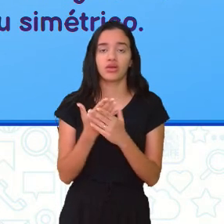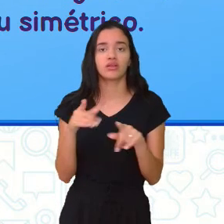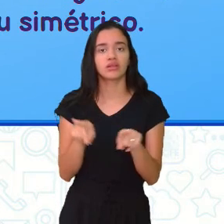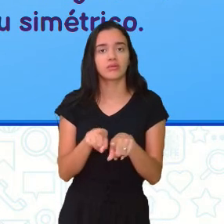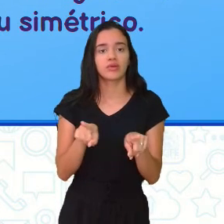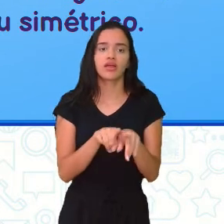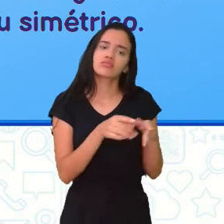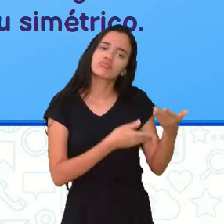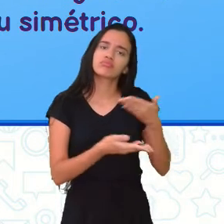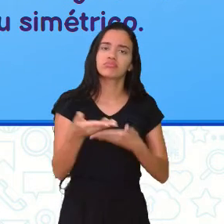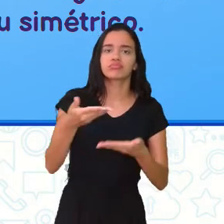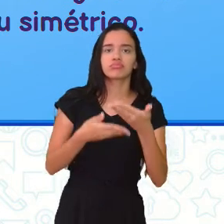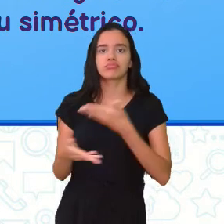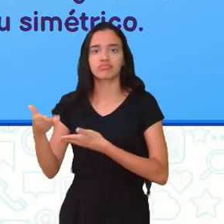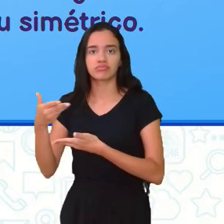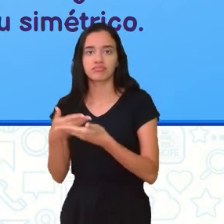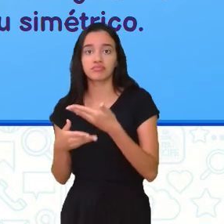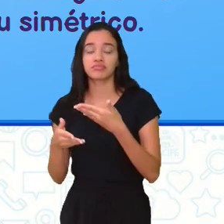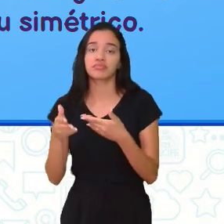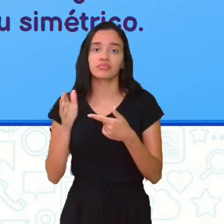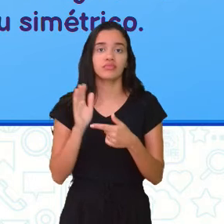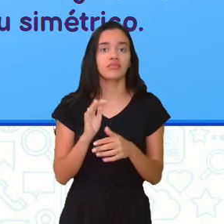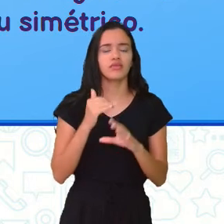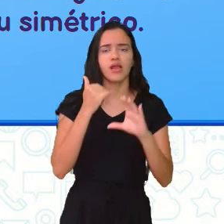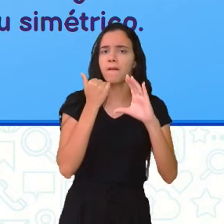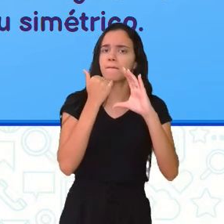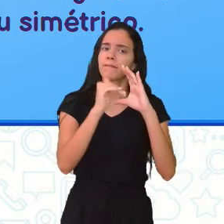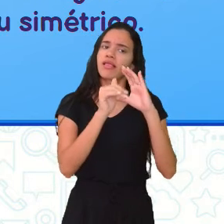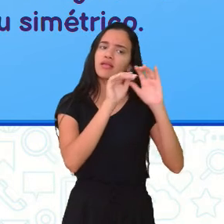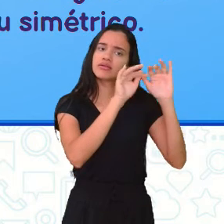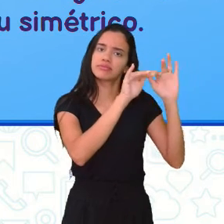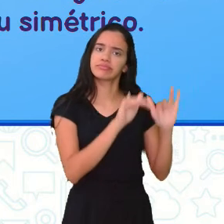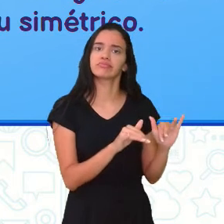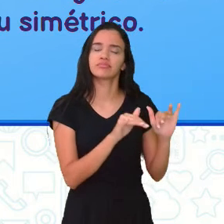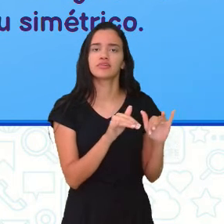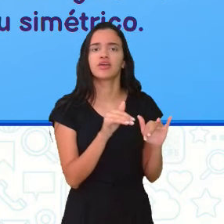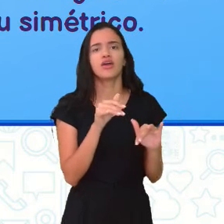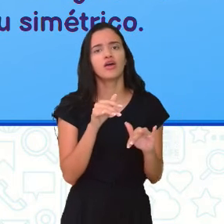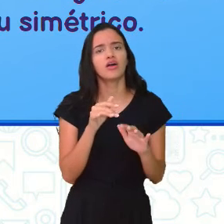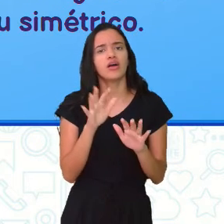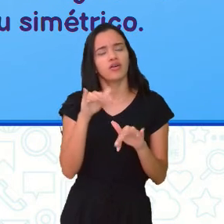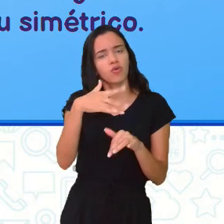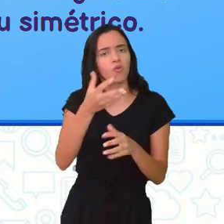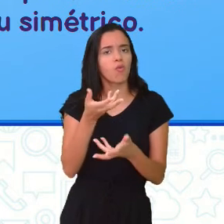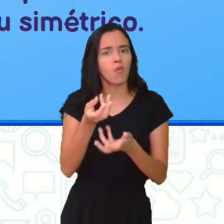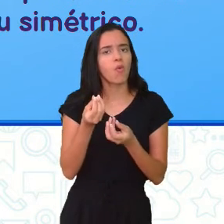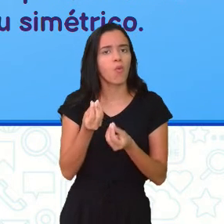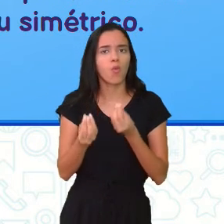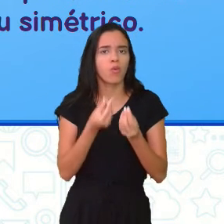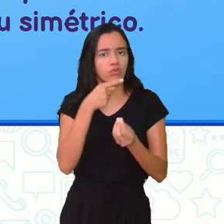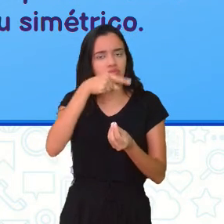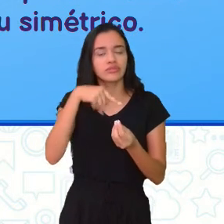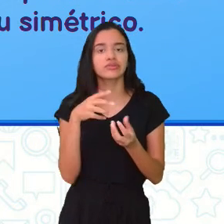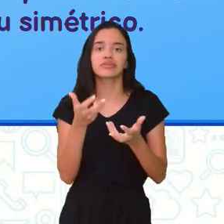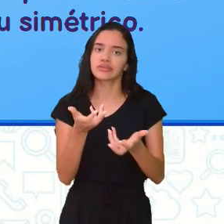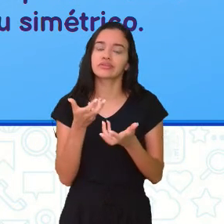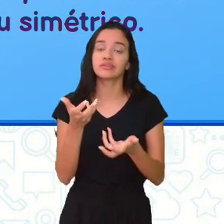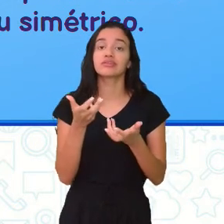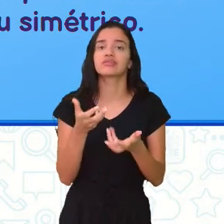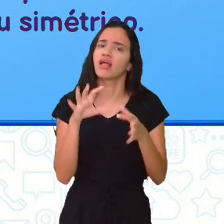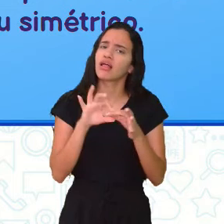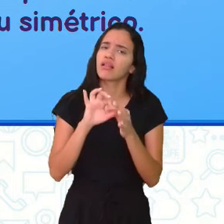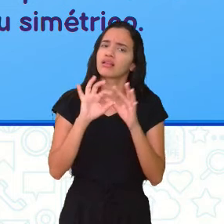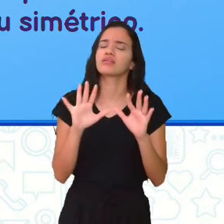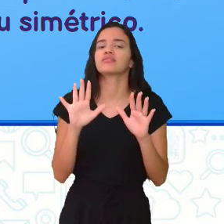interagir do jeito que você quiser, mandar no chat, do jeito que você quiser. Bom, da mesma